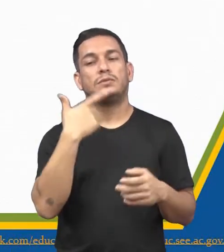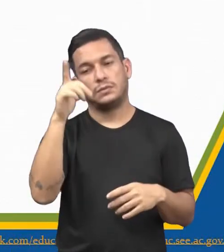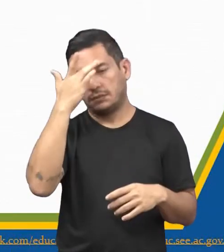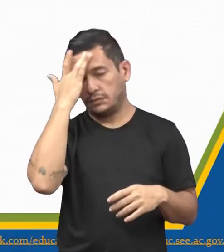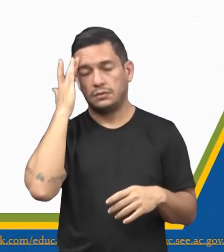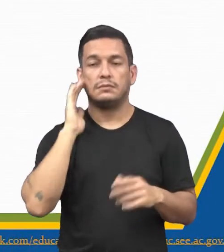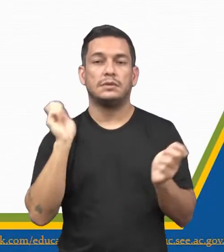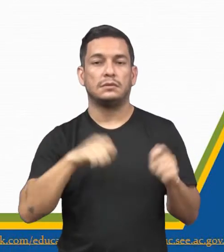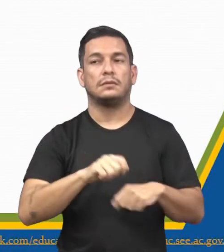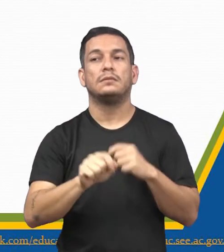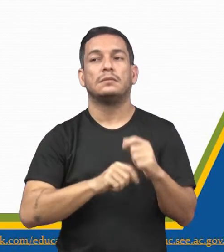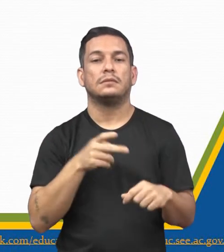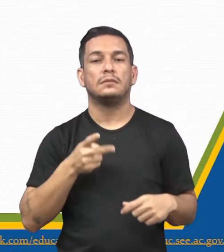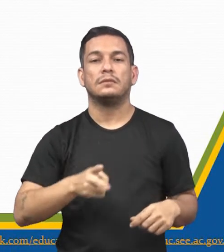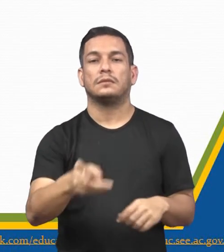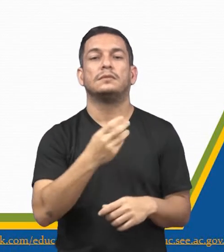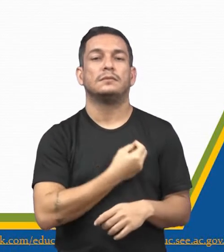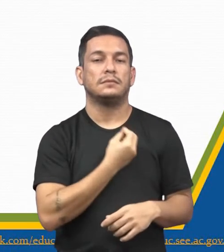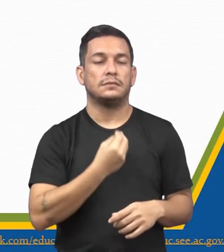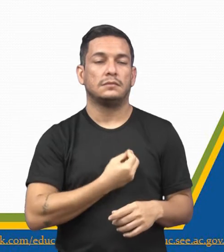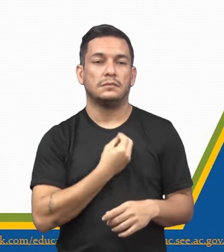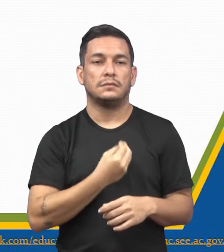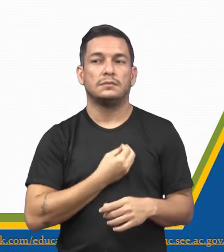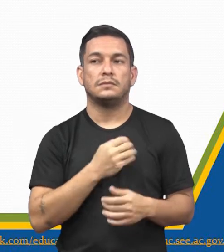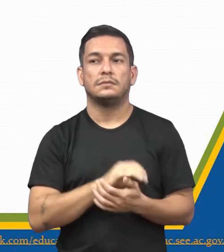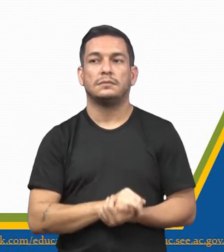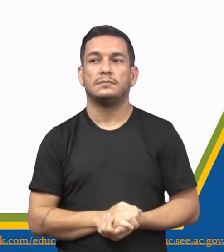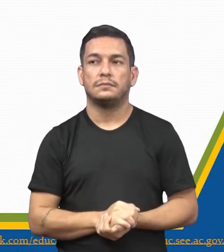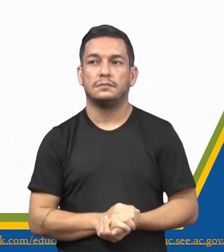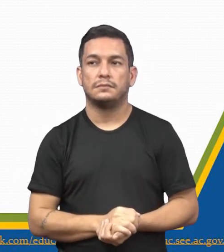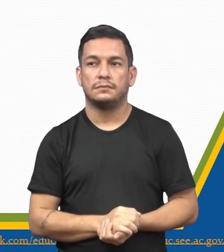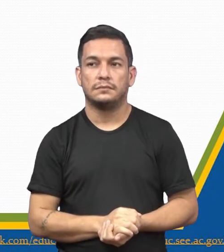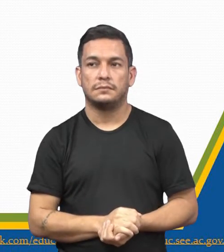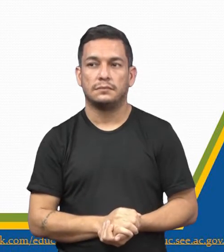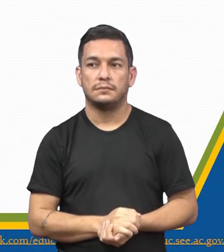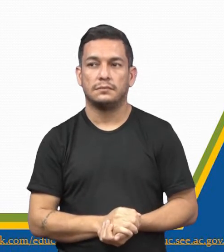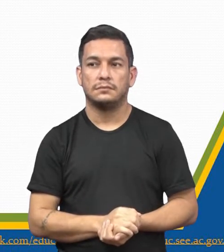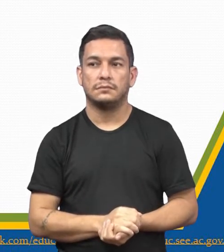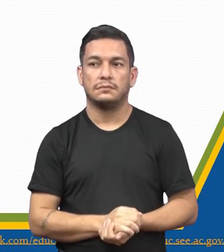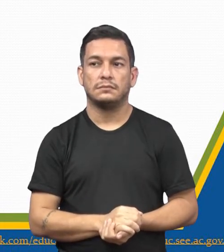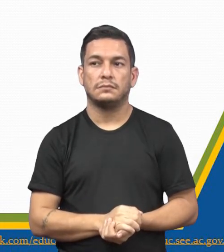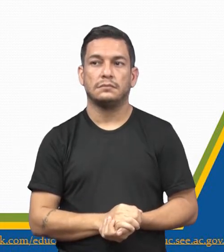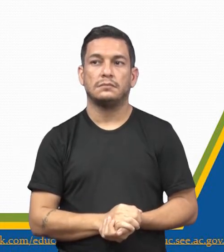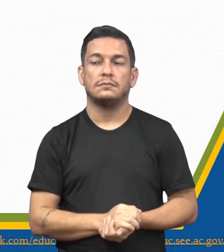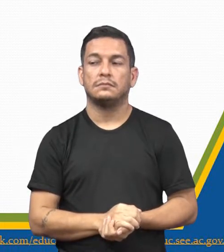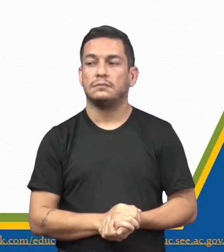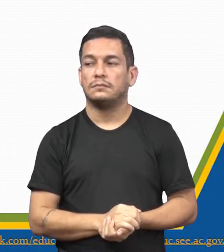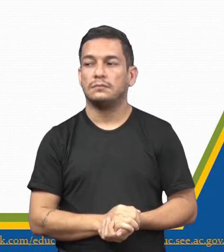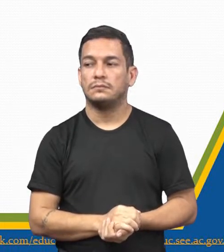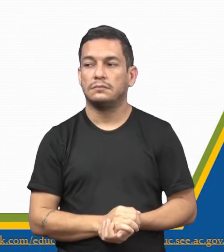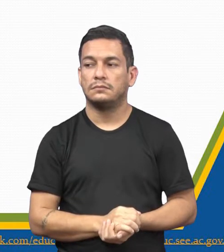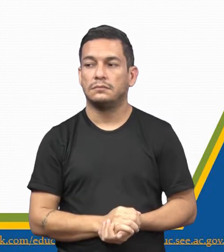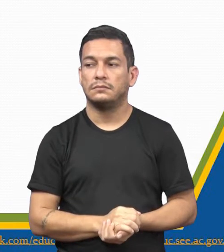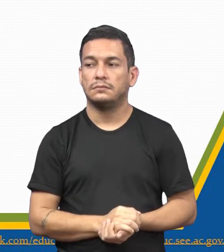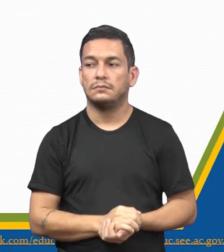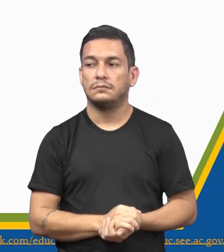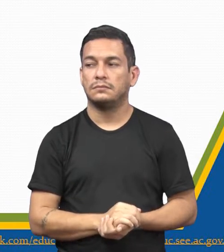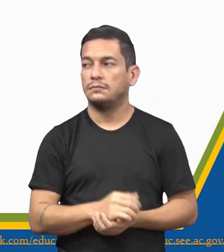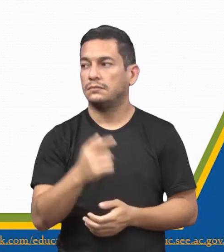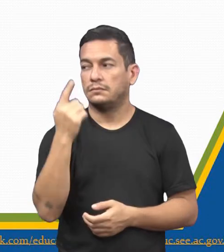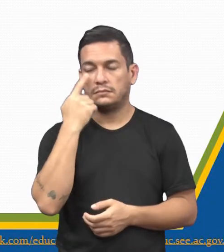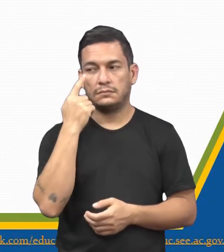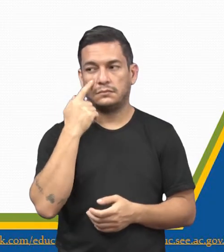possamos continuar sobrevivendo numa boa. Tá? Então vamos agora fazer uma